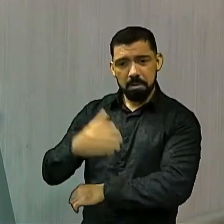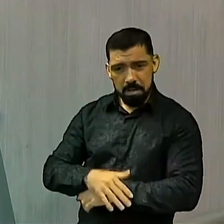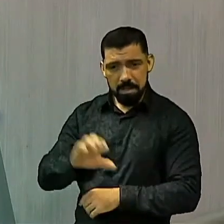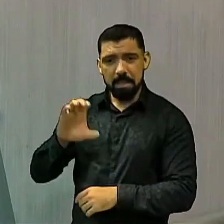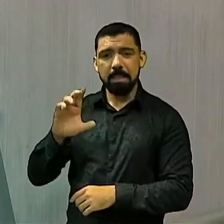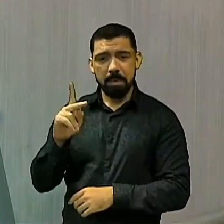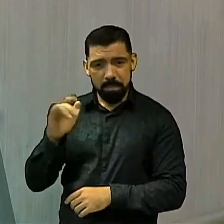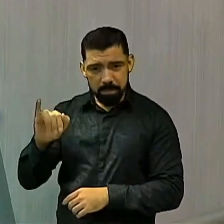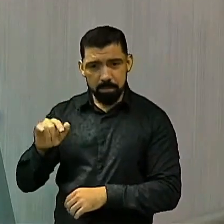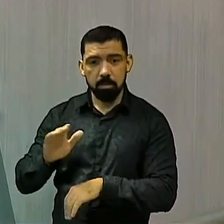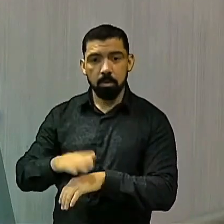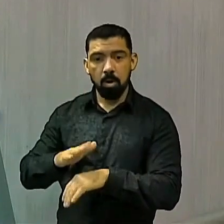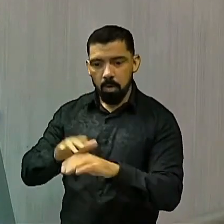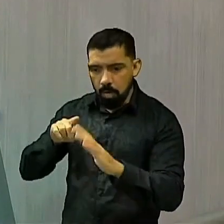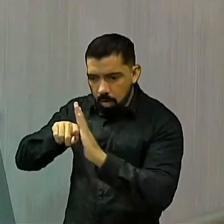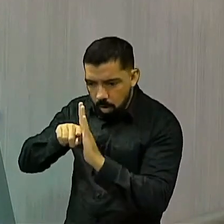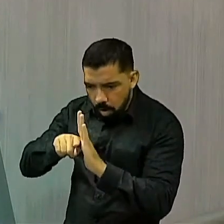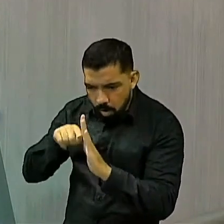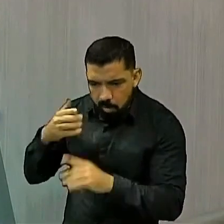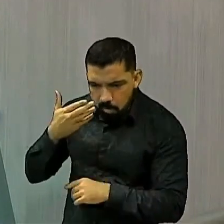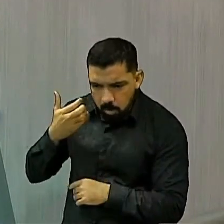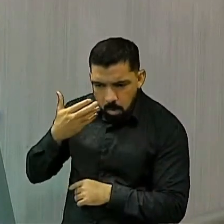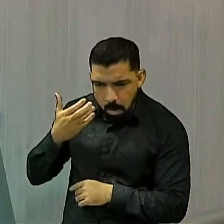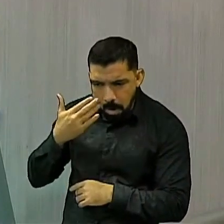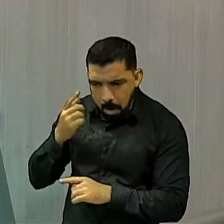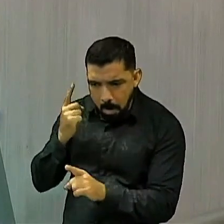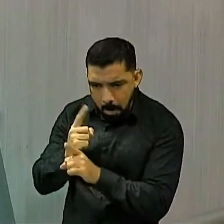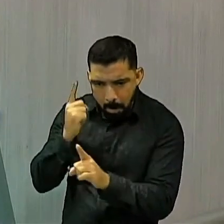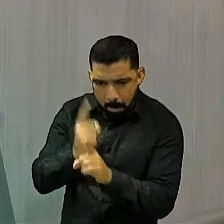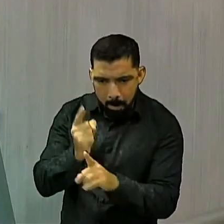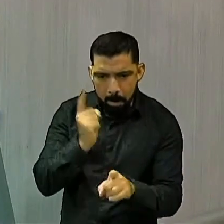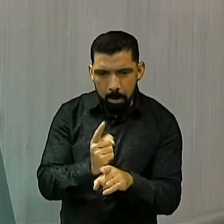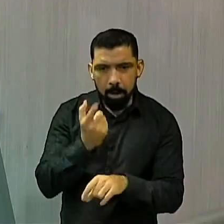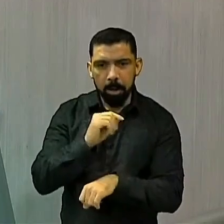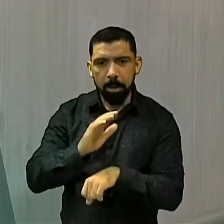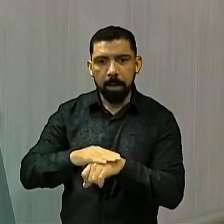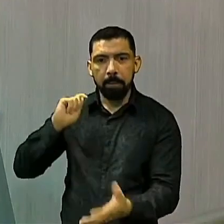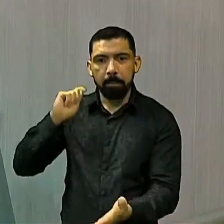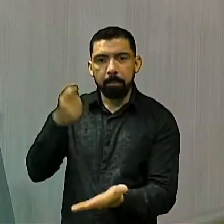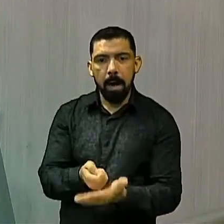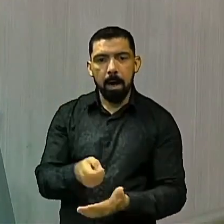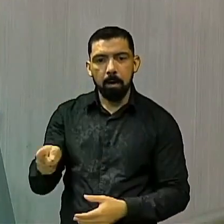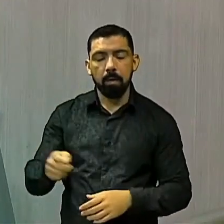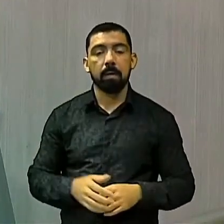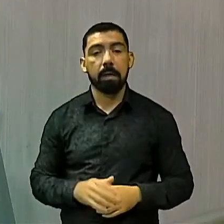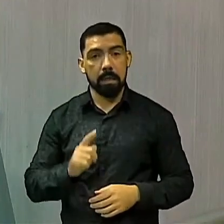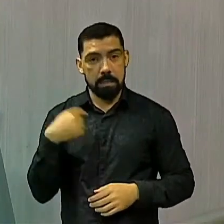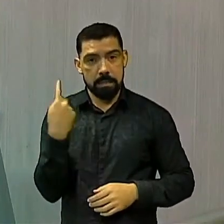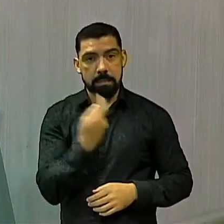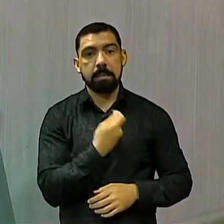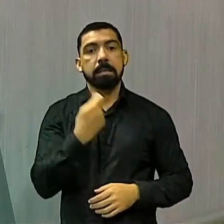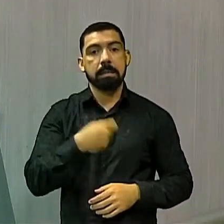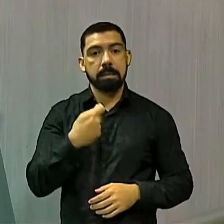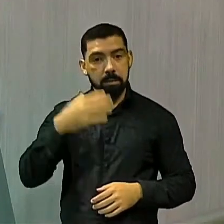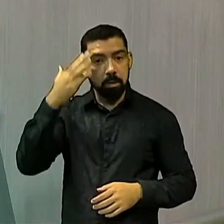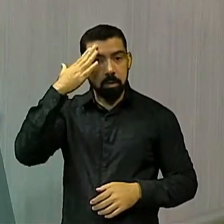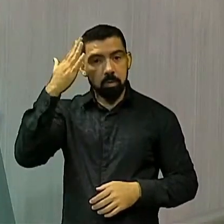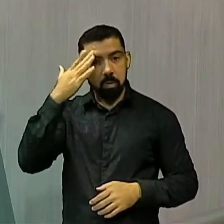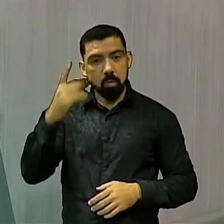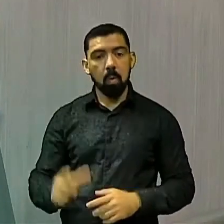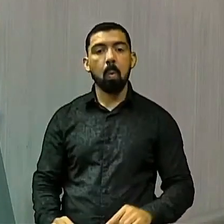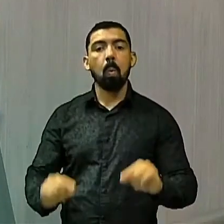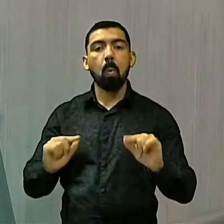A CPI está desnudando quem patrocinou esses crimes. Nós precisamos entender o que é